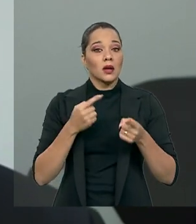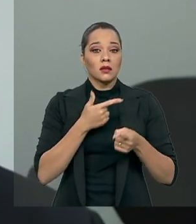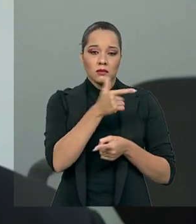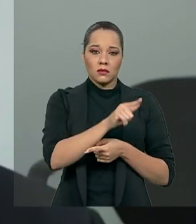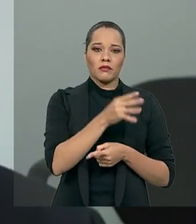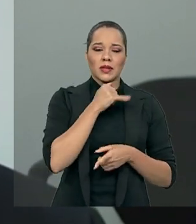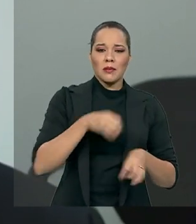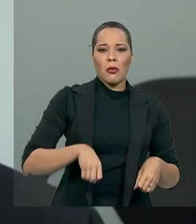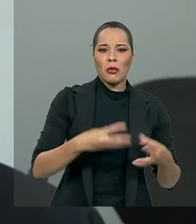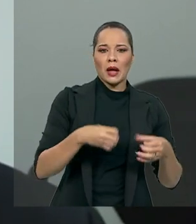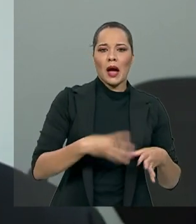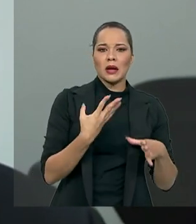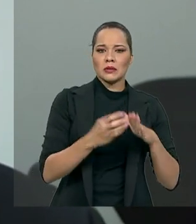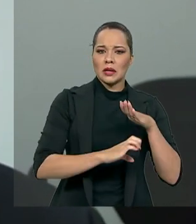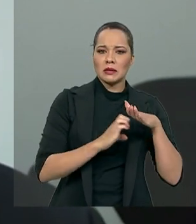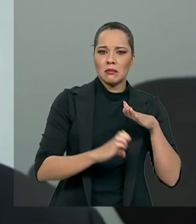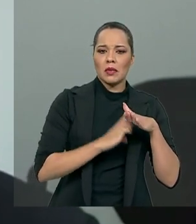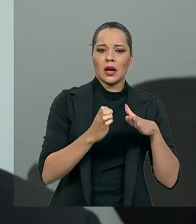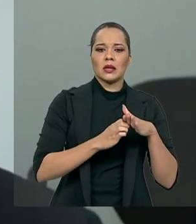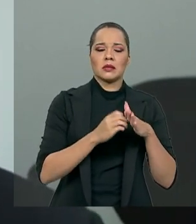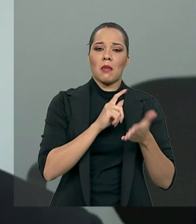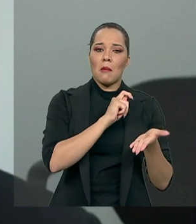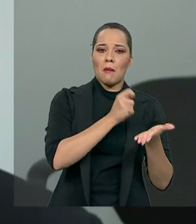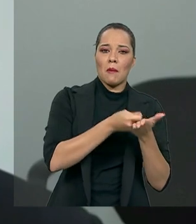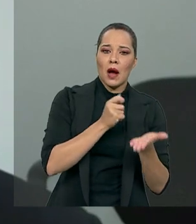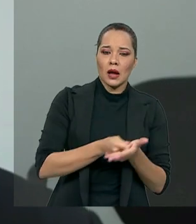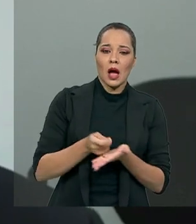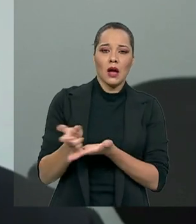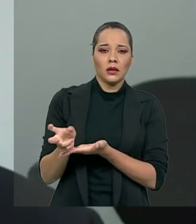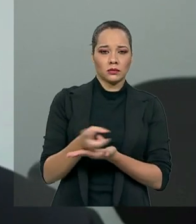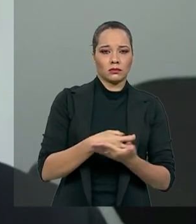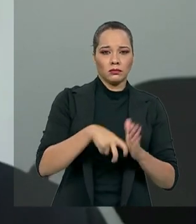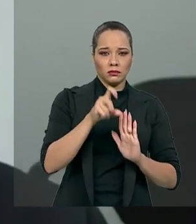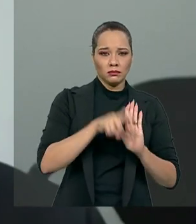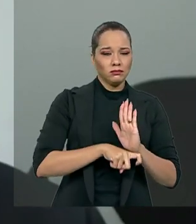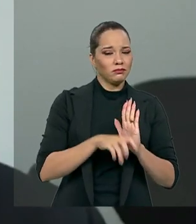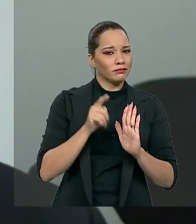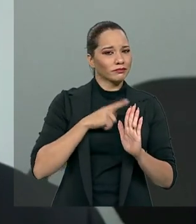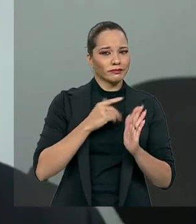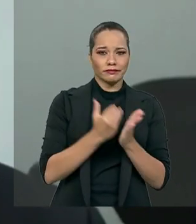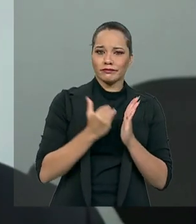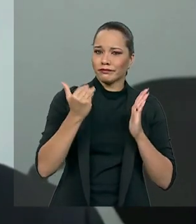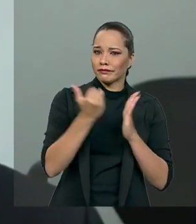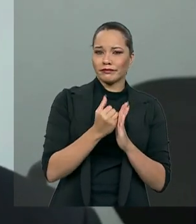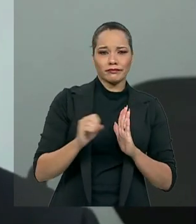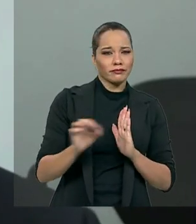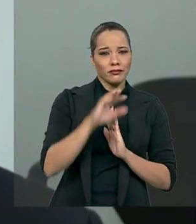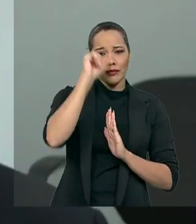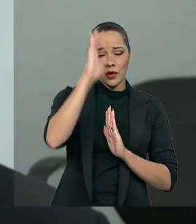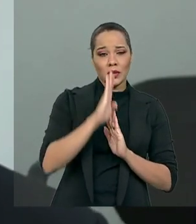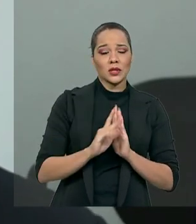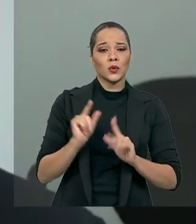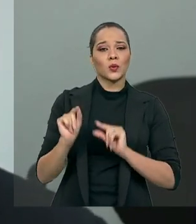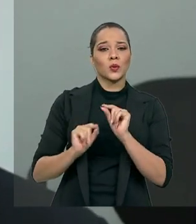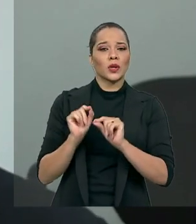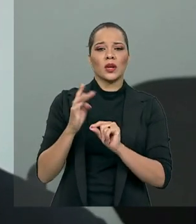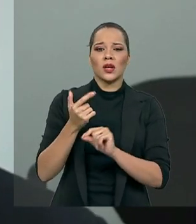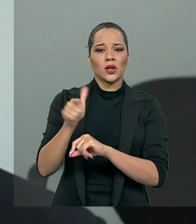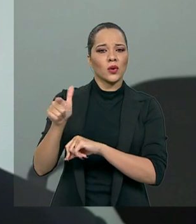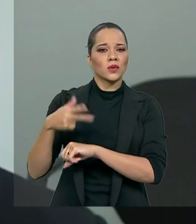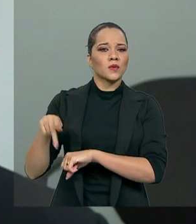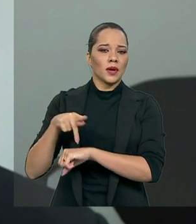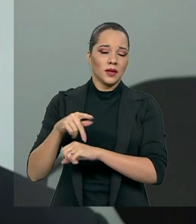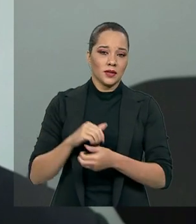administrativos das empresas para apurar e pagar os tributos são muito mais elevados no Brasil do que em outros